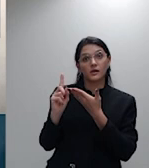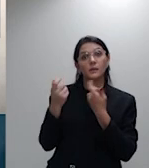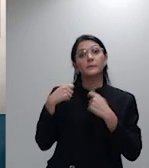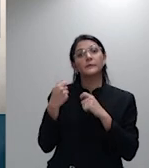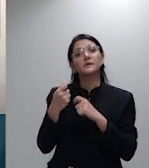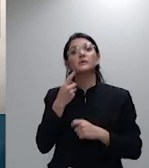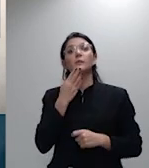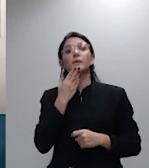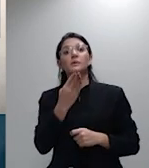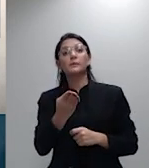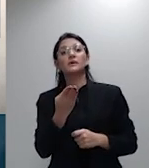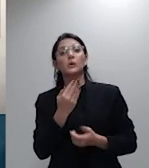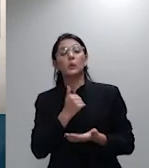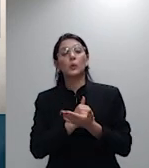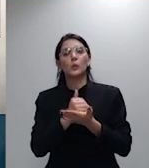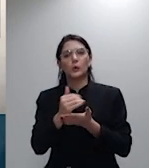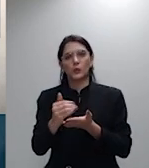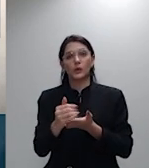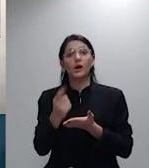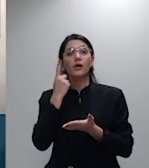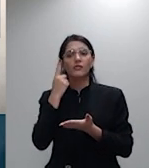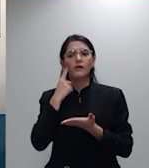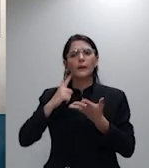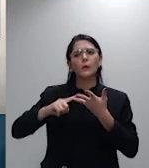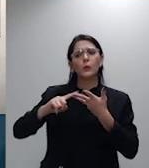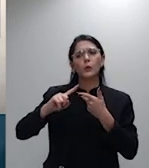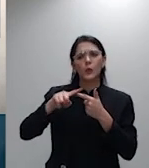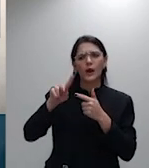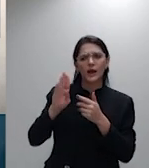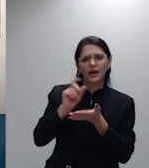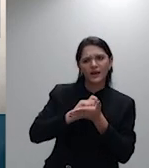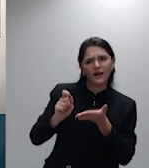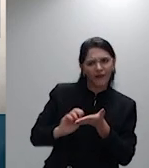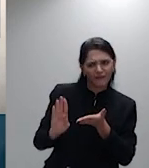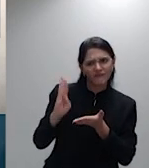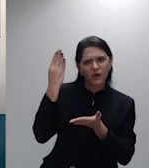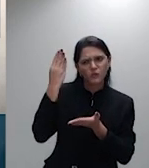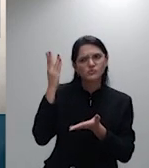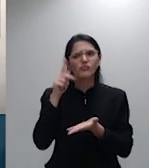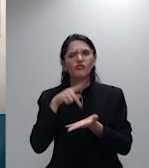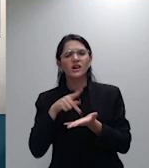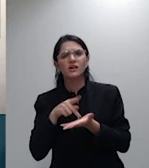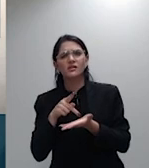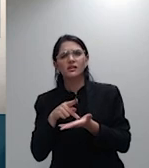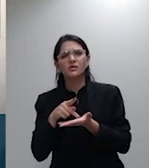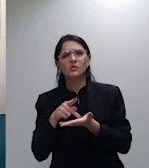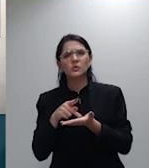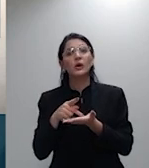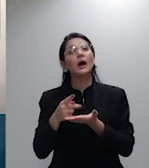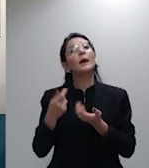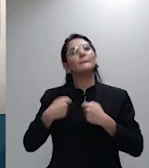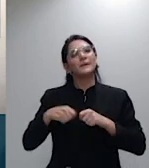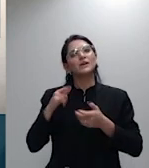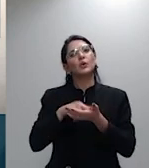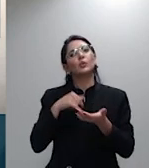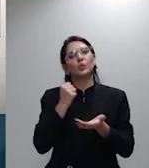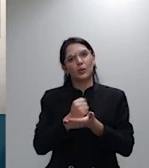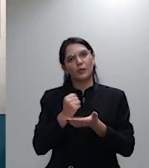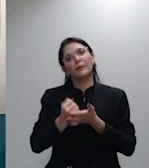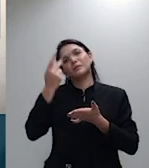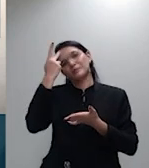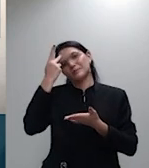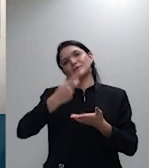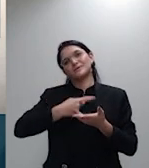a falsidade da assinatura, juntando, por exemplo, documentos pessoais, ou outros documentos assinados na mesma época daquele no qual a